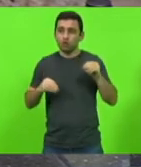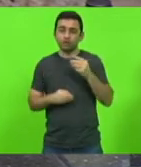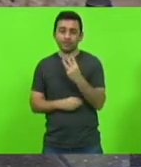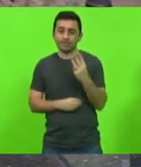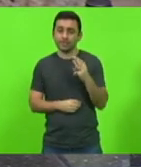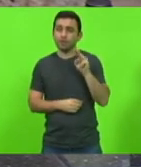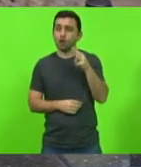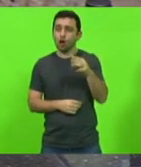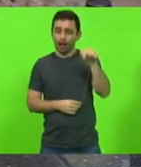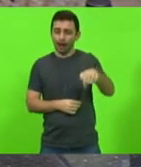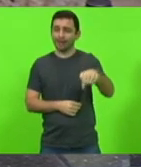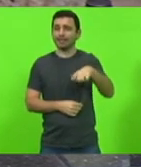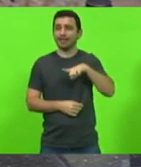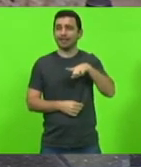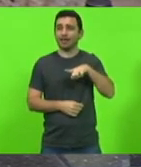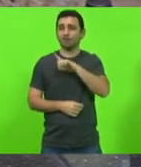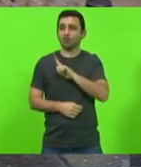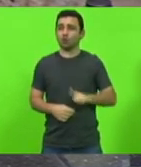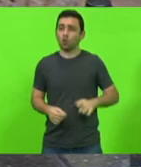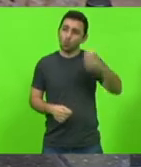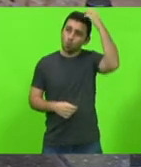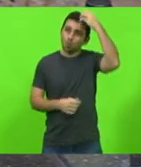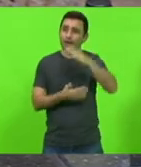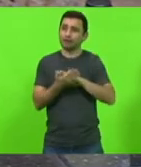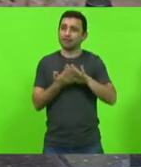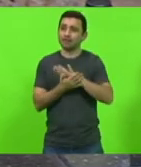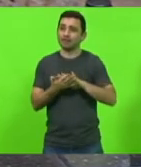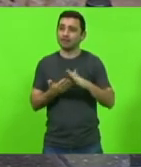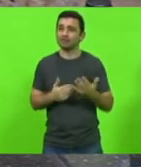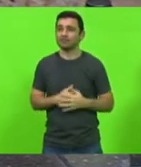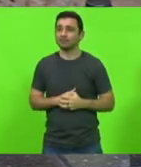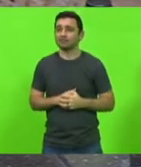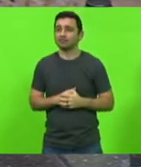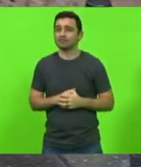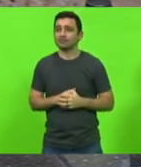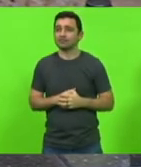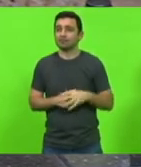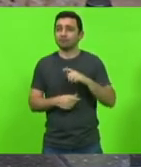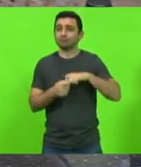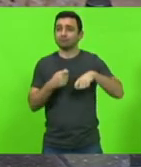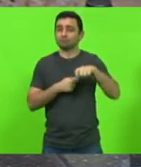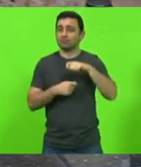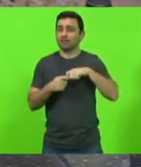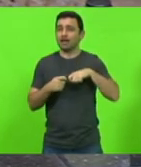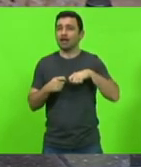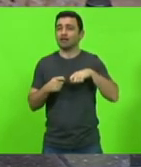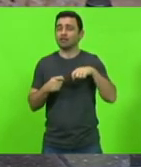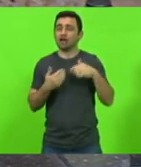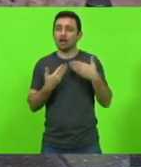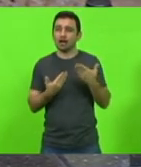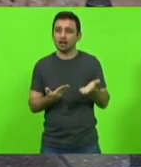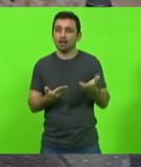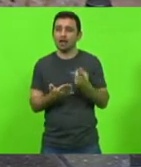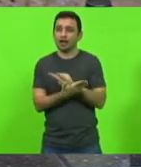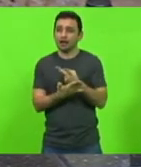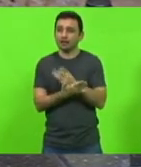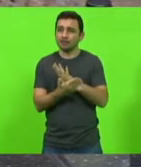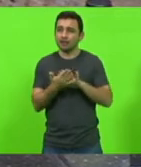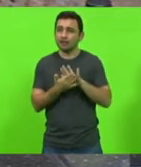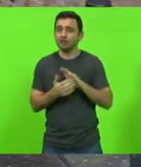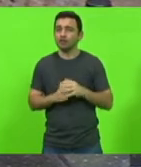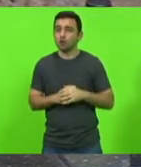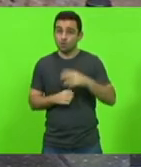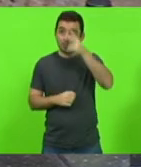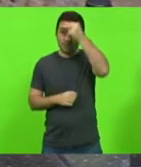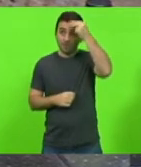e que ainda ninguém foi culpado por isso nem por improbidade administrativa mas o cara o prefeito que